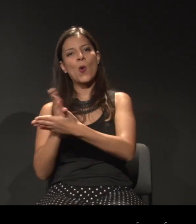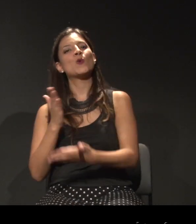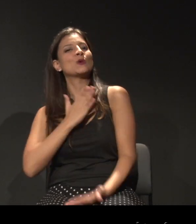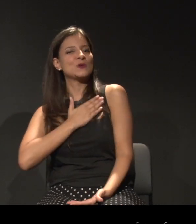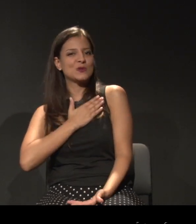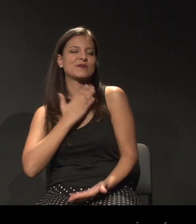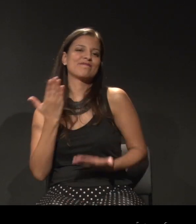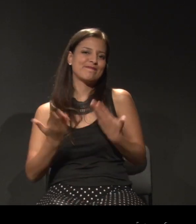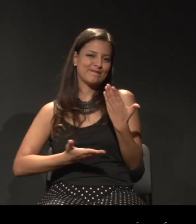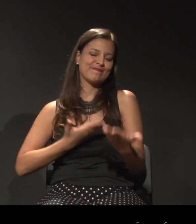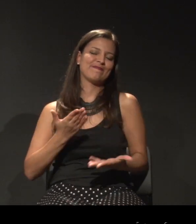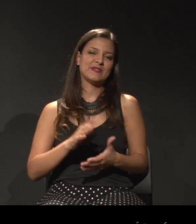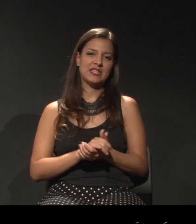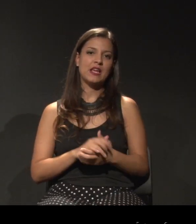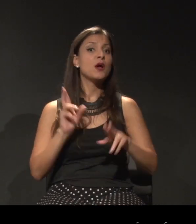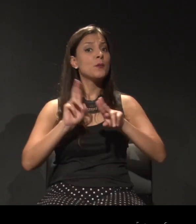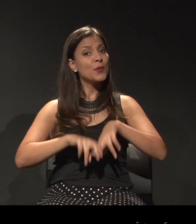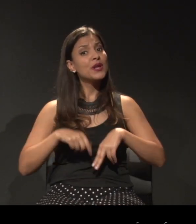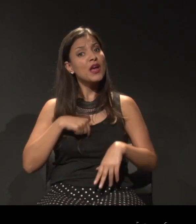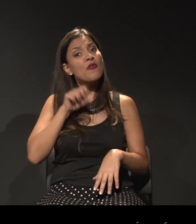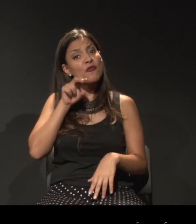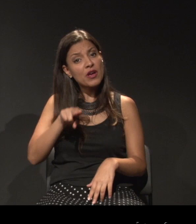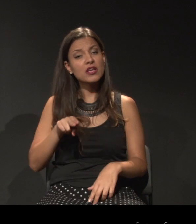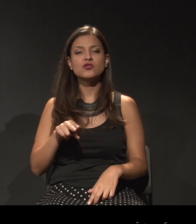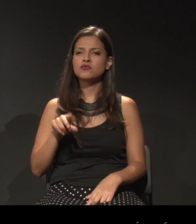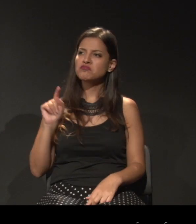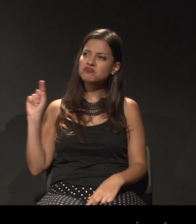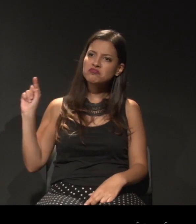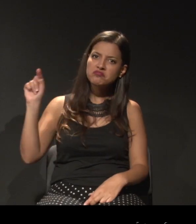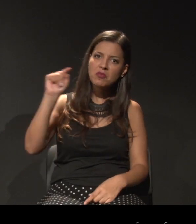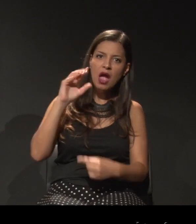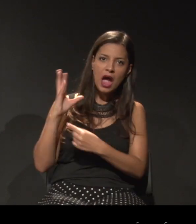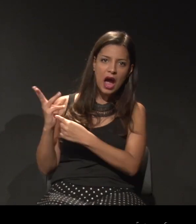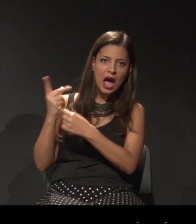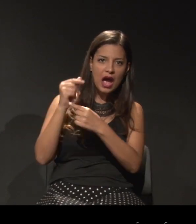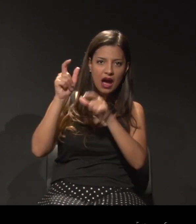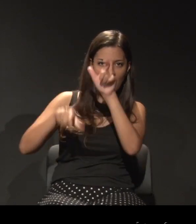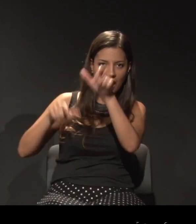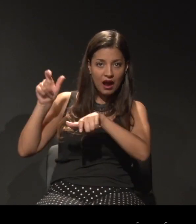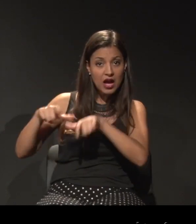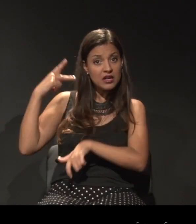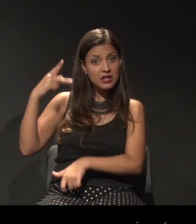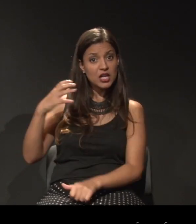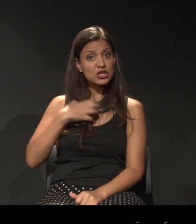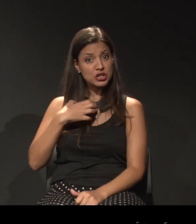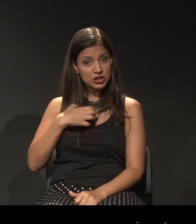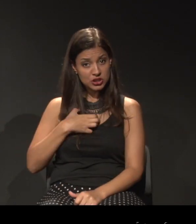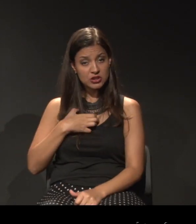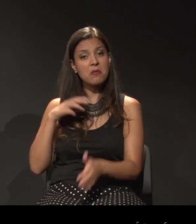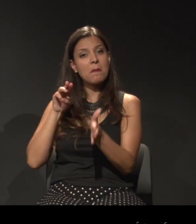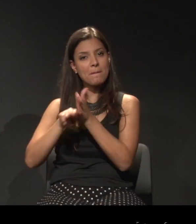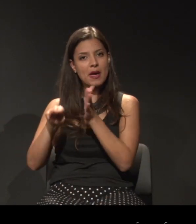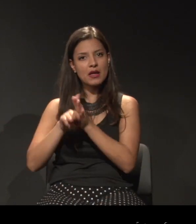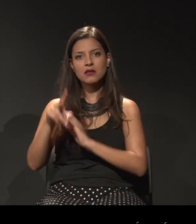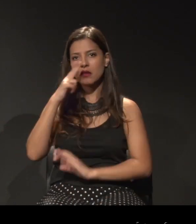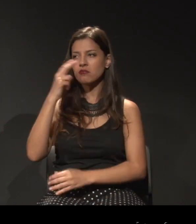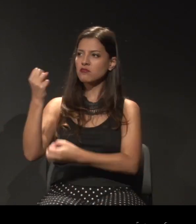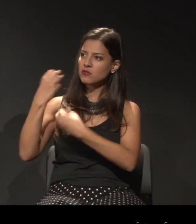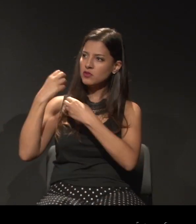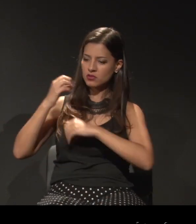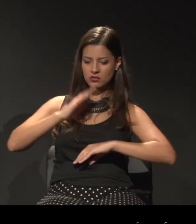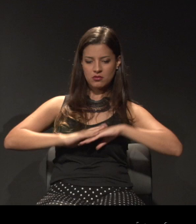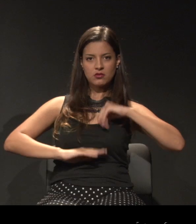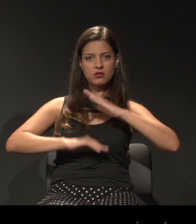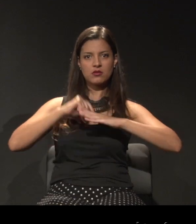hoje vejo que essas e esses artistas, cada um do seu jeito e com o seu método, me formaram, me formam e me